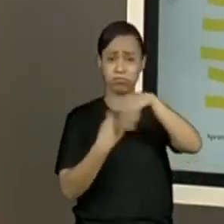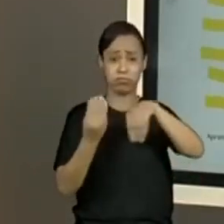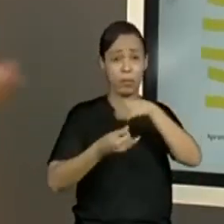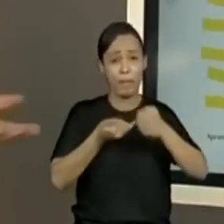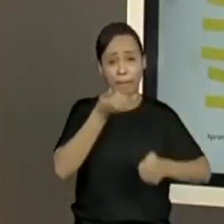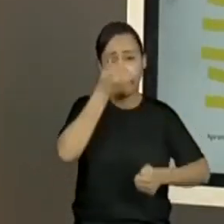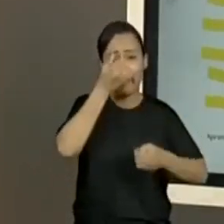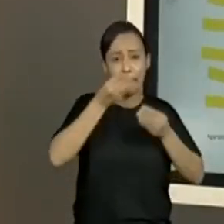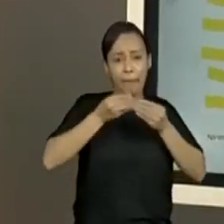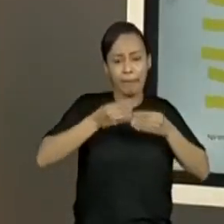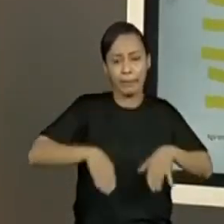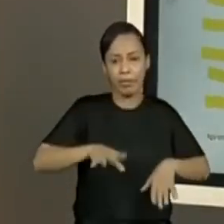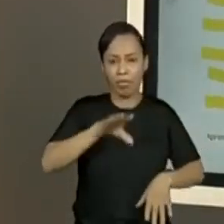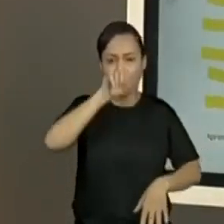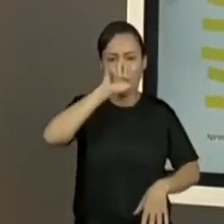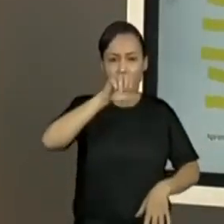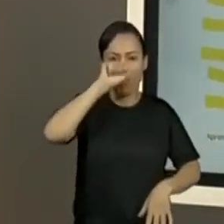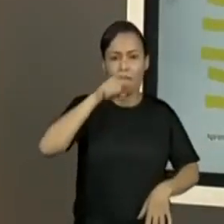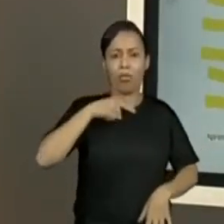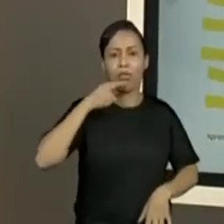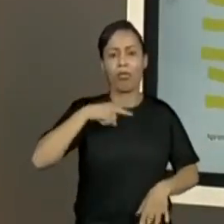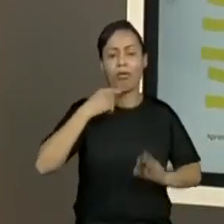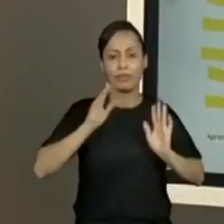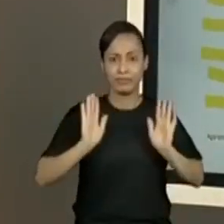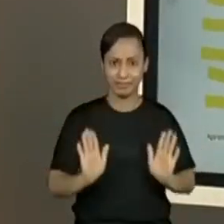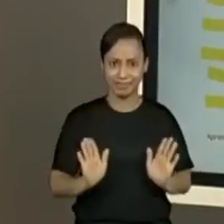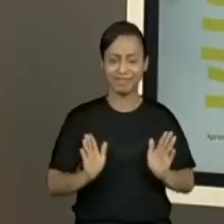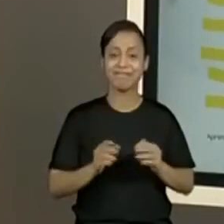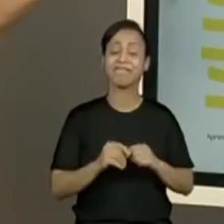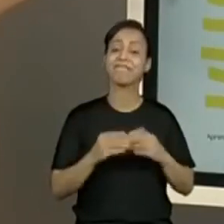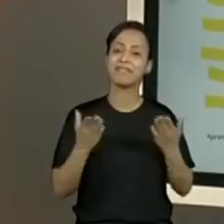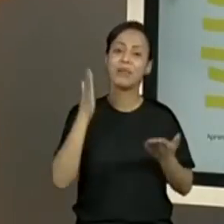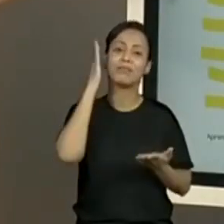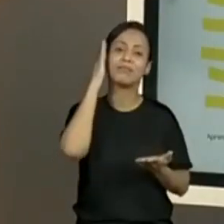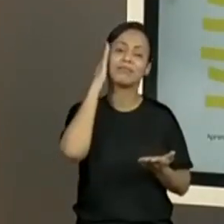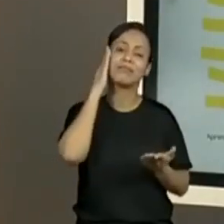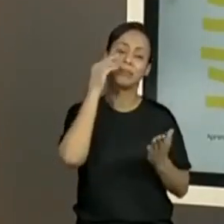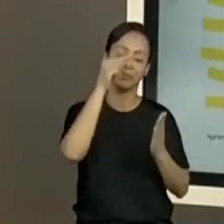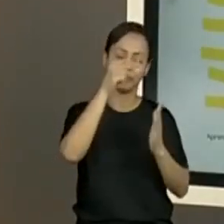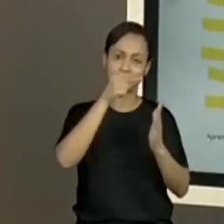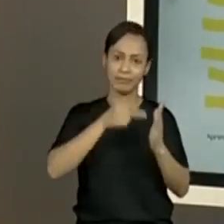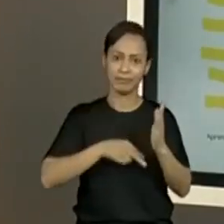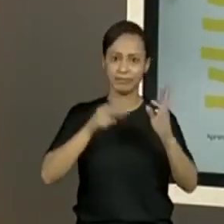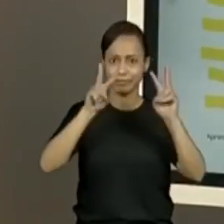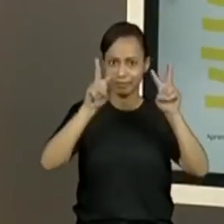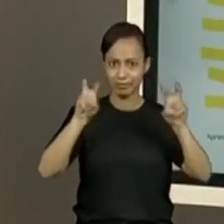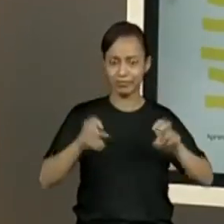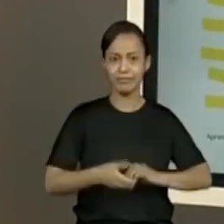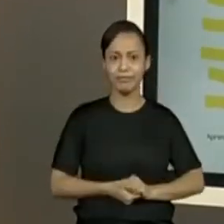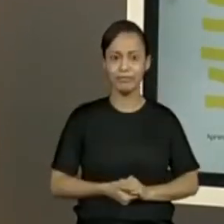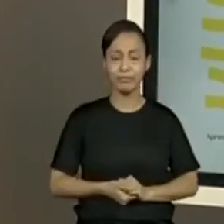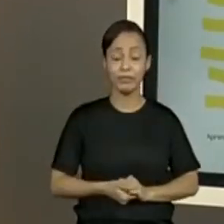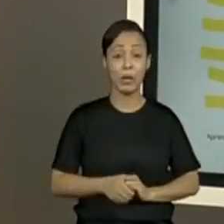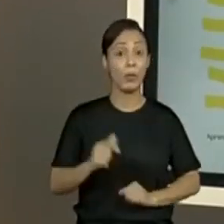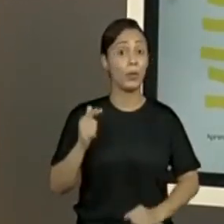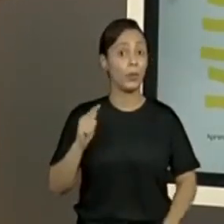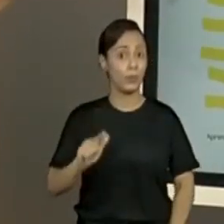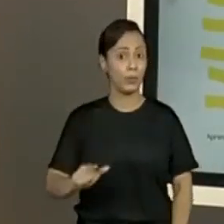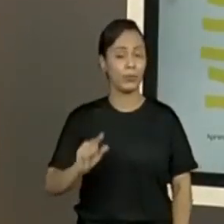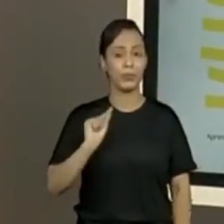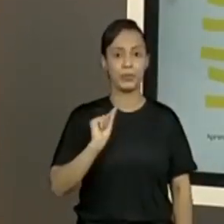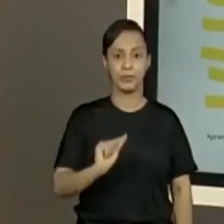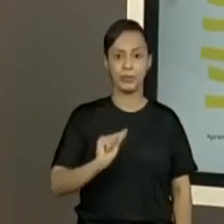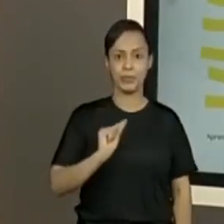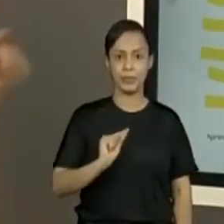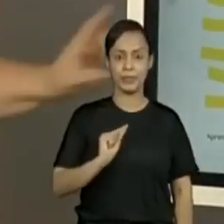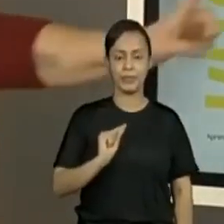sinais respiratórios igual da gripe. Exatamente. Isso que a gente precisava. E era importante. Como outro dado importante que a gente precisa